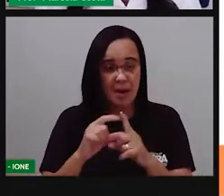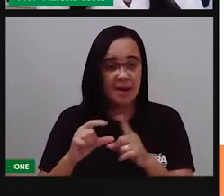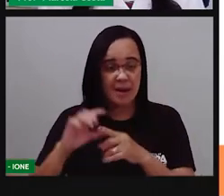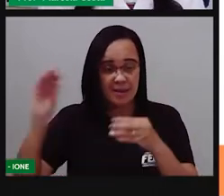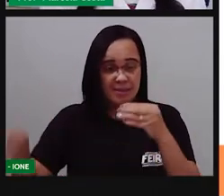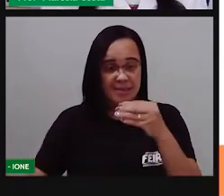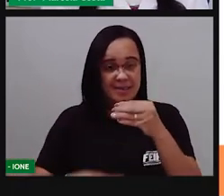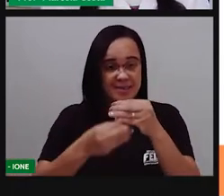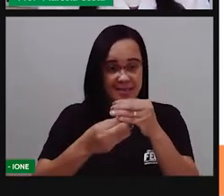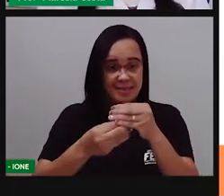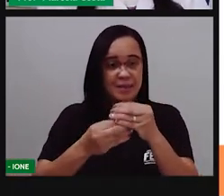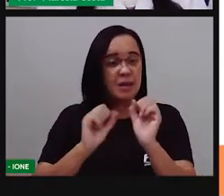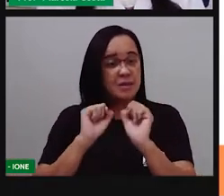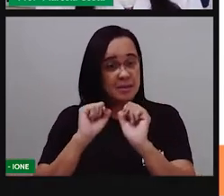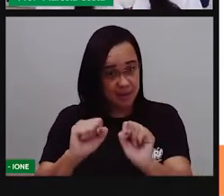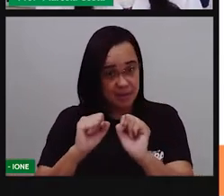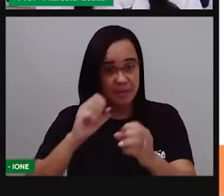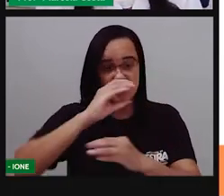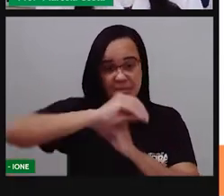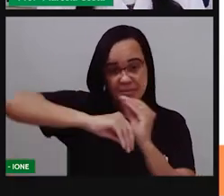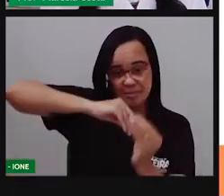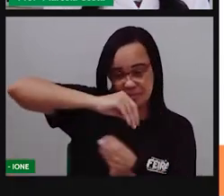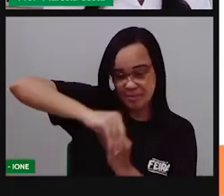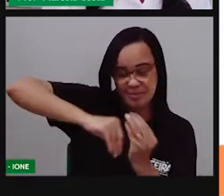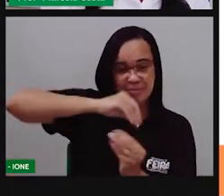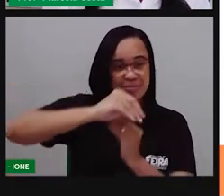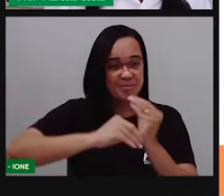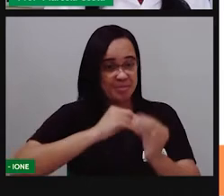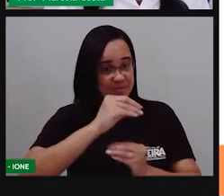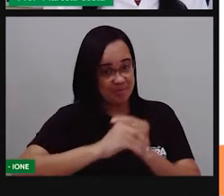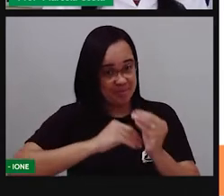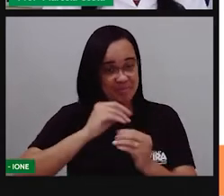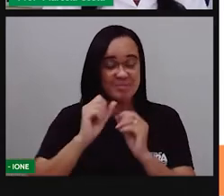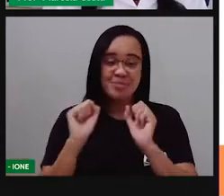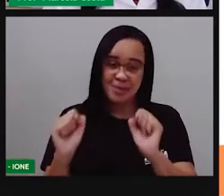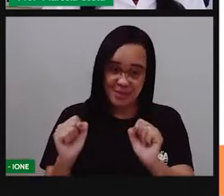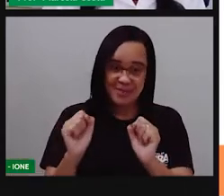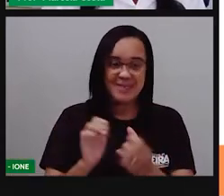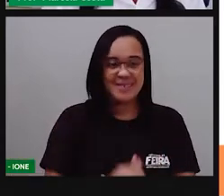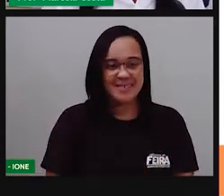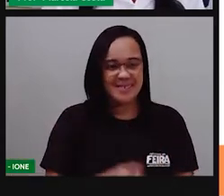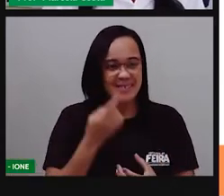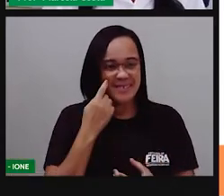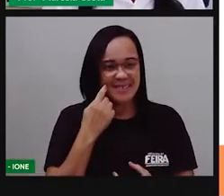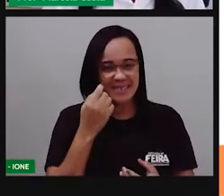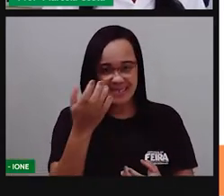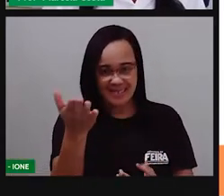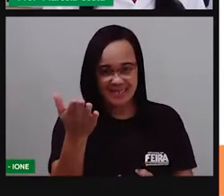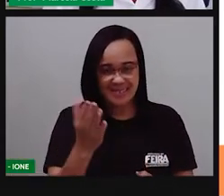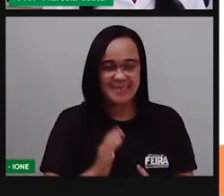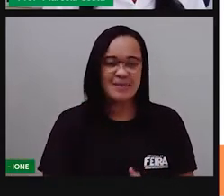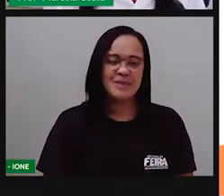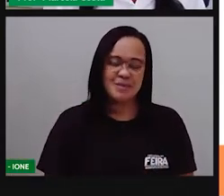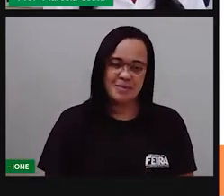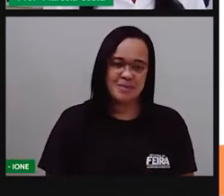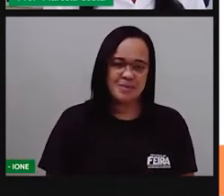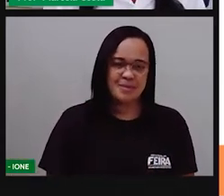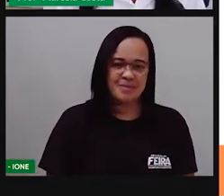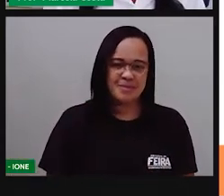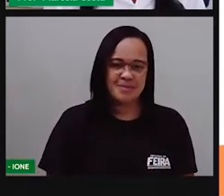misturando aí essas sílabas. Então, vamos formar agora